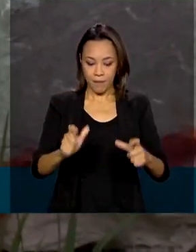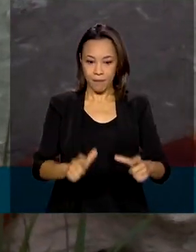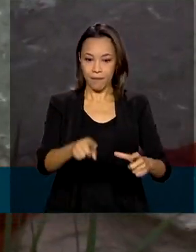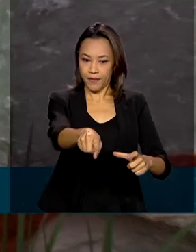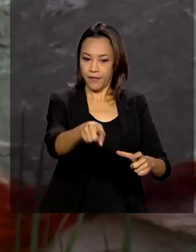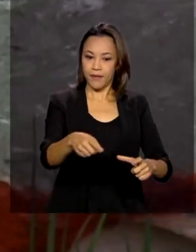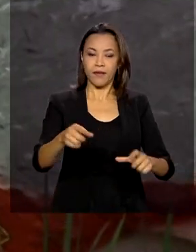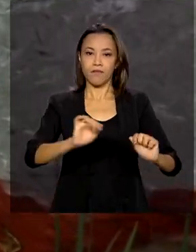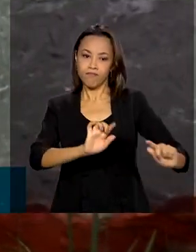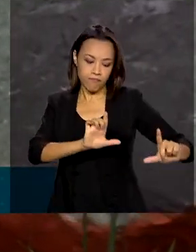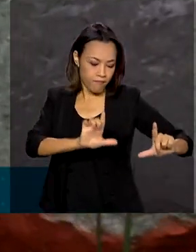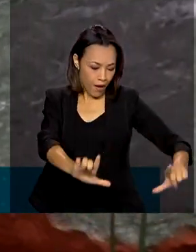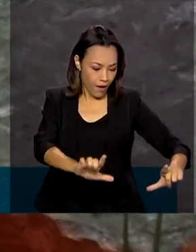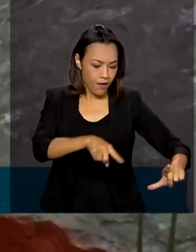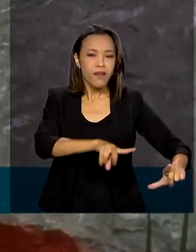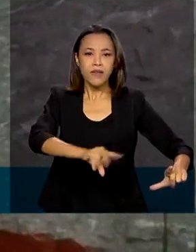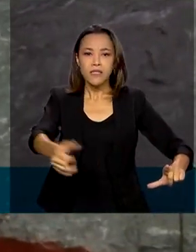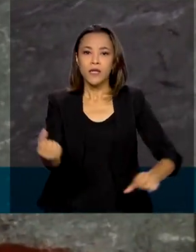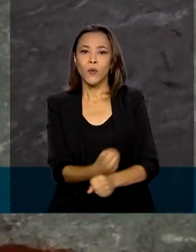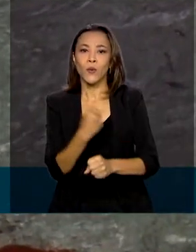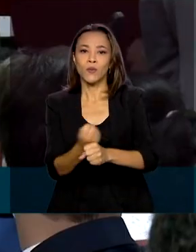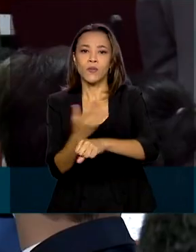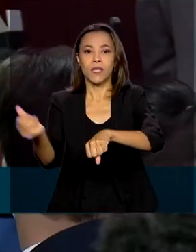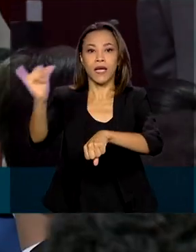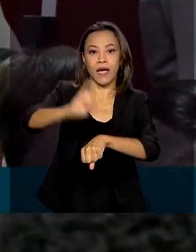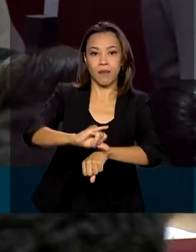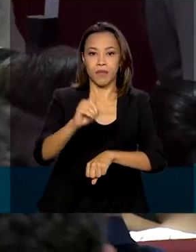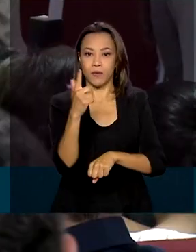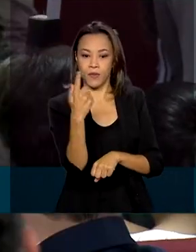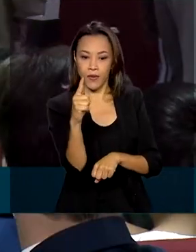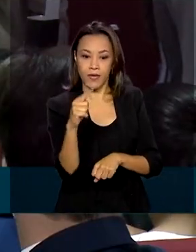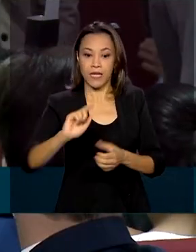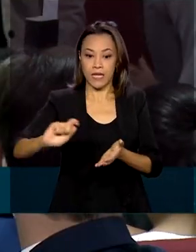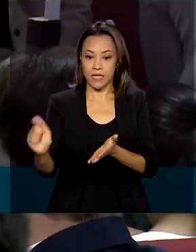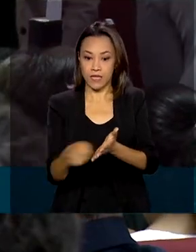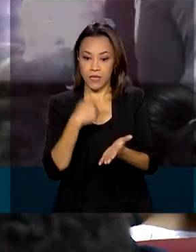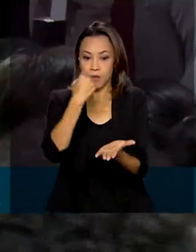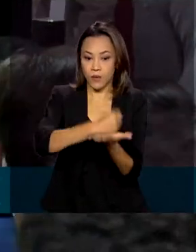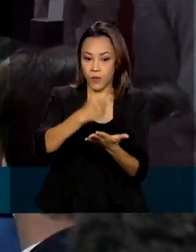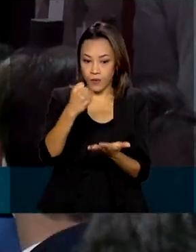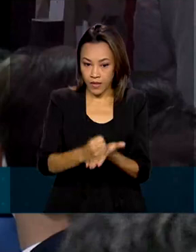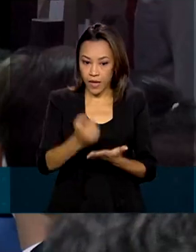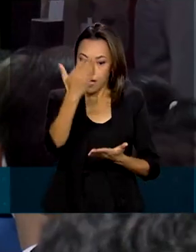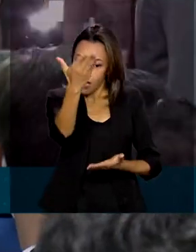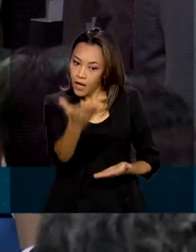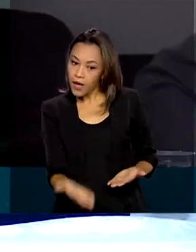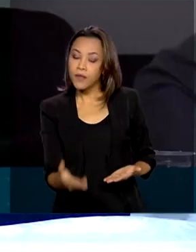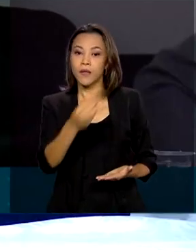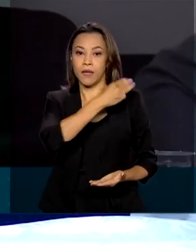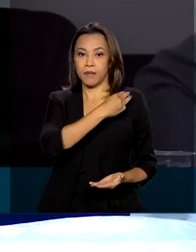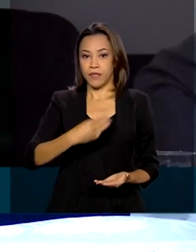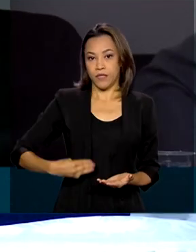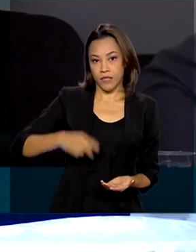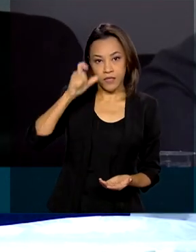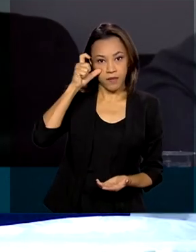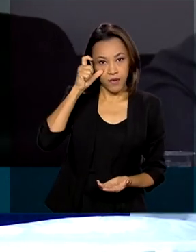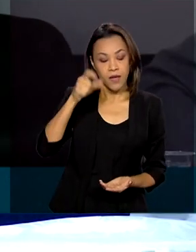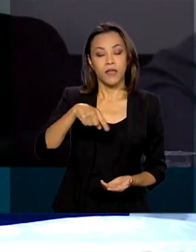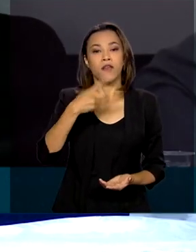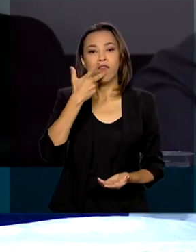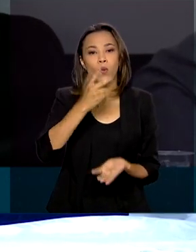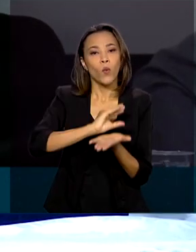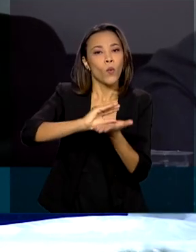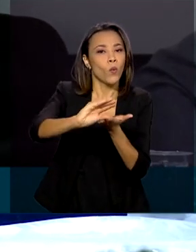Brasileira, que será construída na capital de Goiás. Na assinatura do contrato, a ministra Damares anunciou o repasse